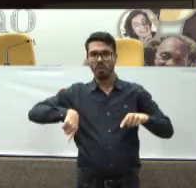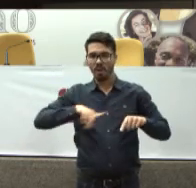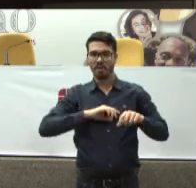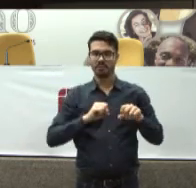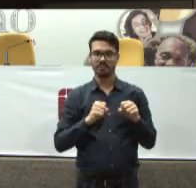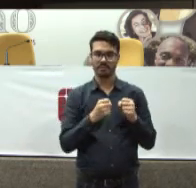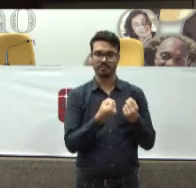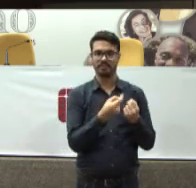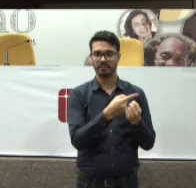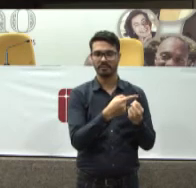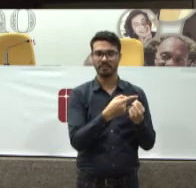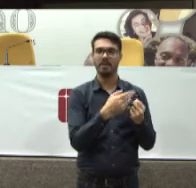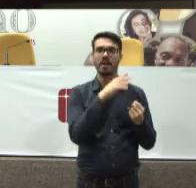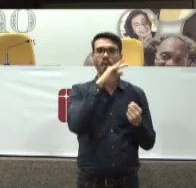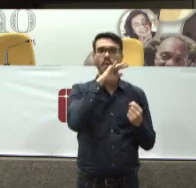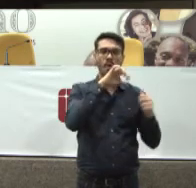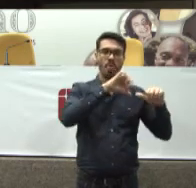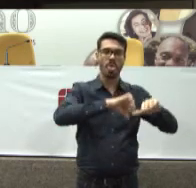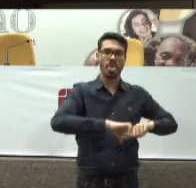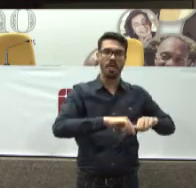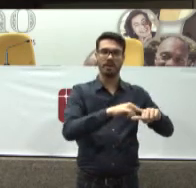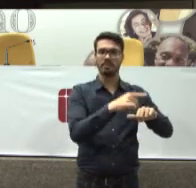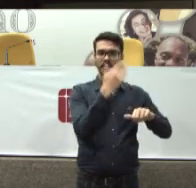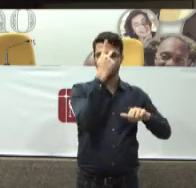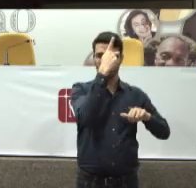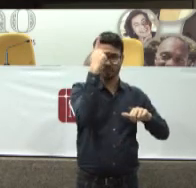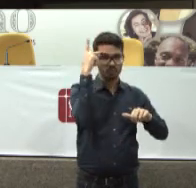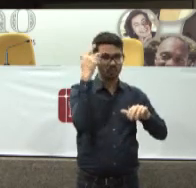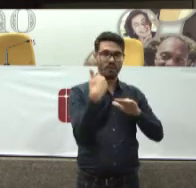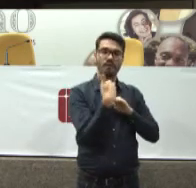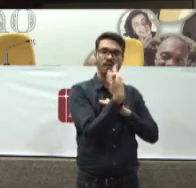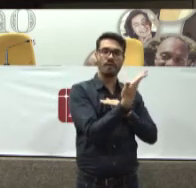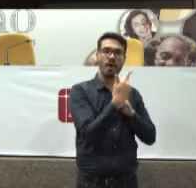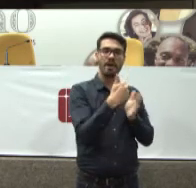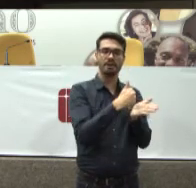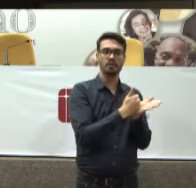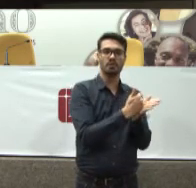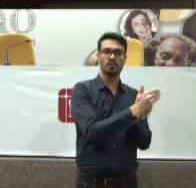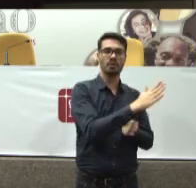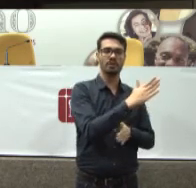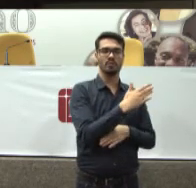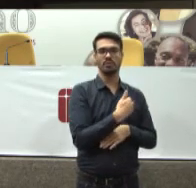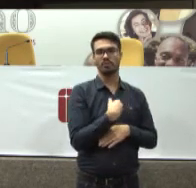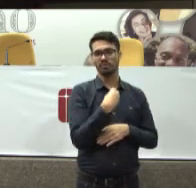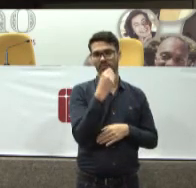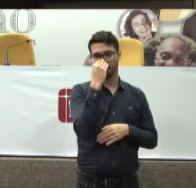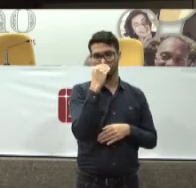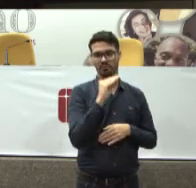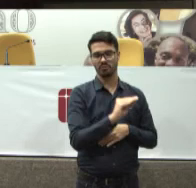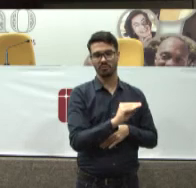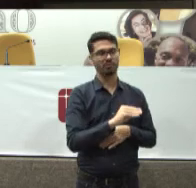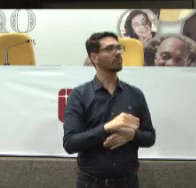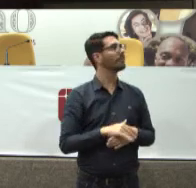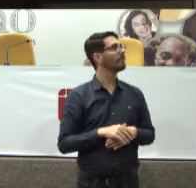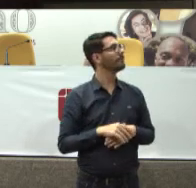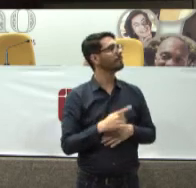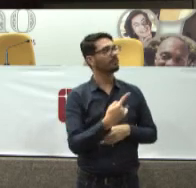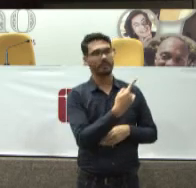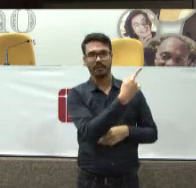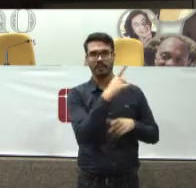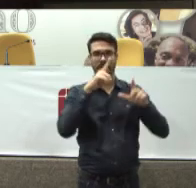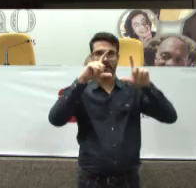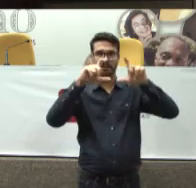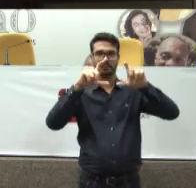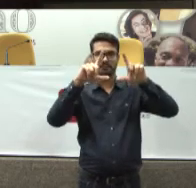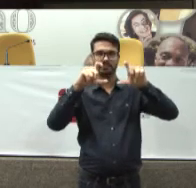Atendemos quem está Do lado ruim desse apartheid Quem está do lado de fora Dos muros Excluído Essa aqui é uma foto Estou até eu tirando a foto aqui